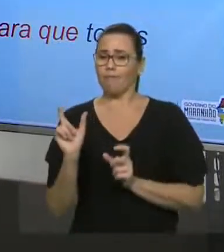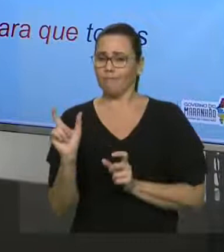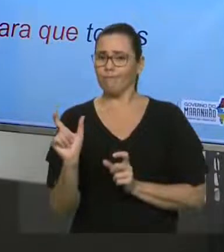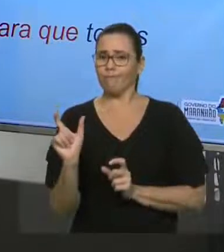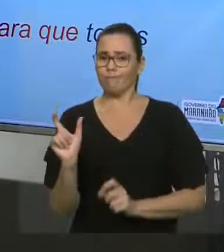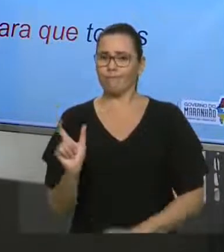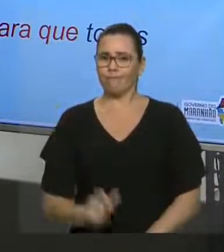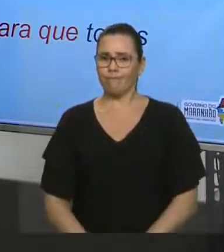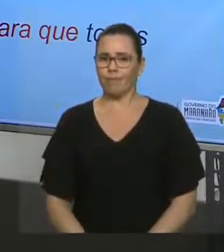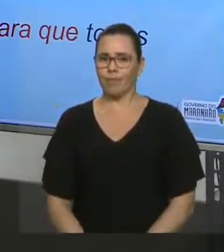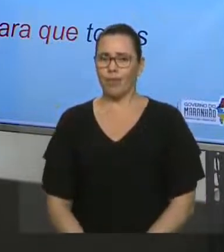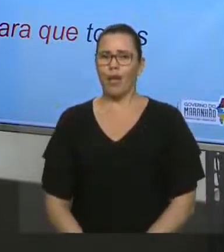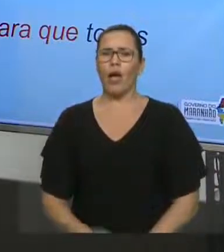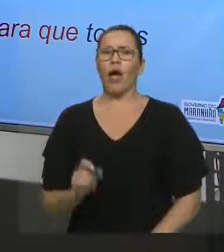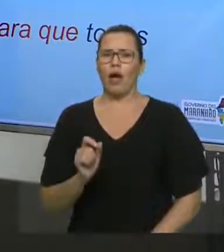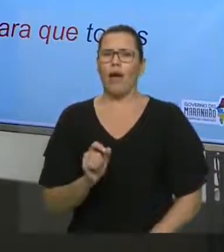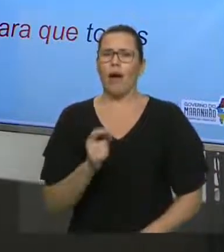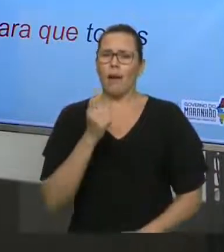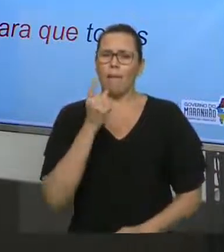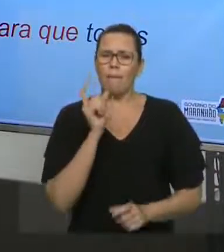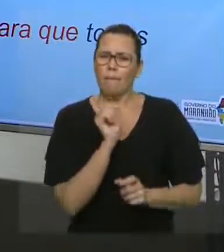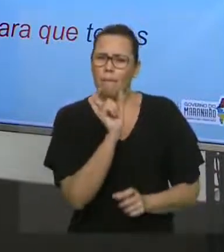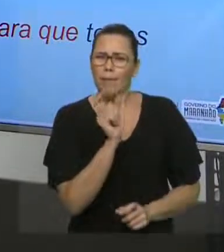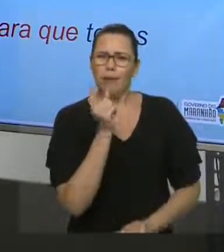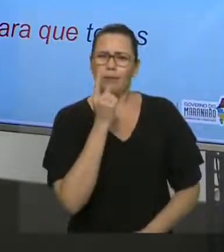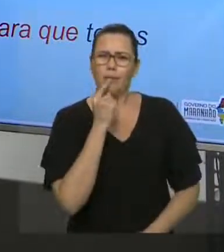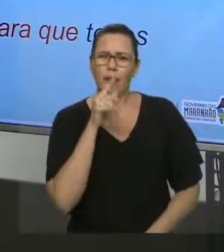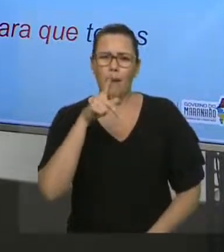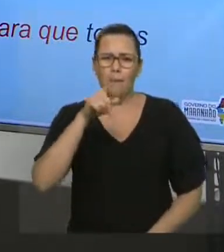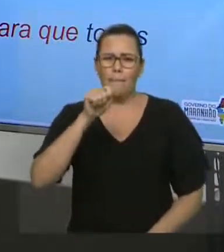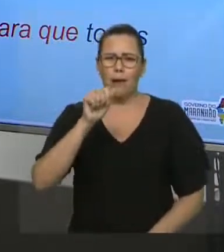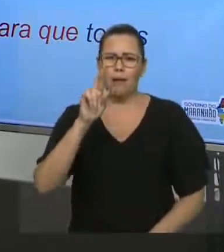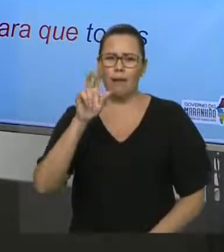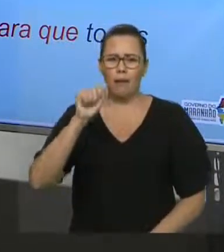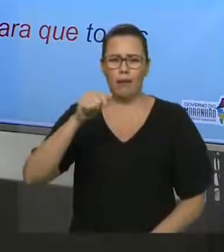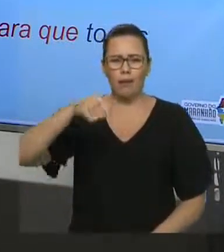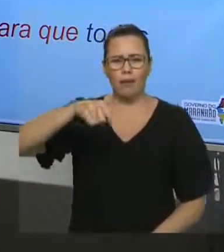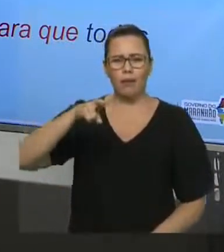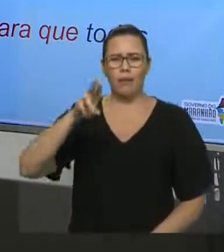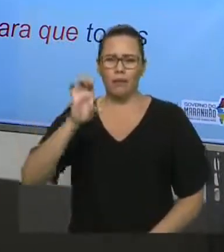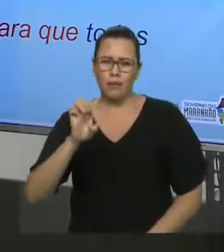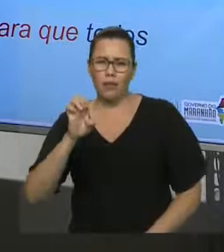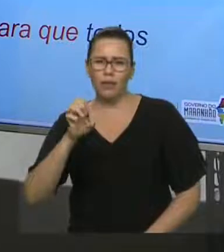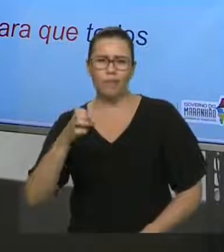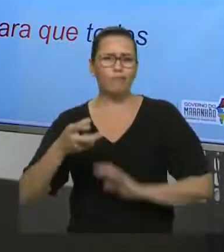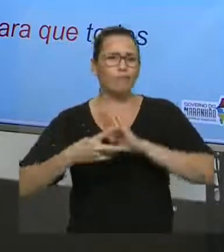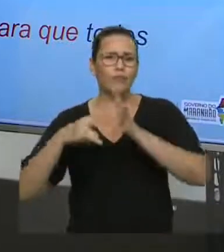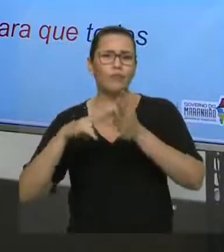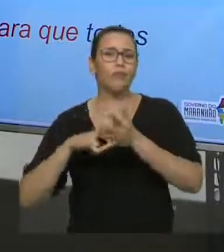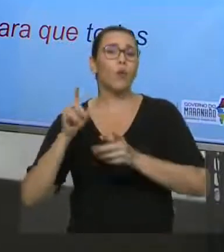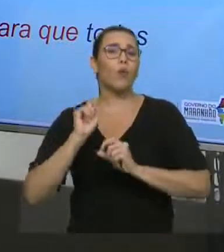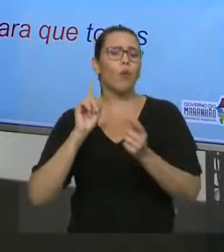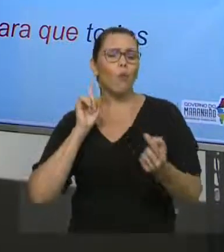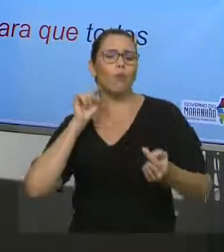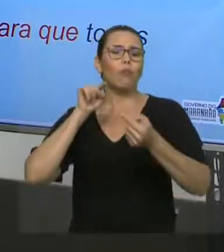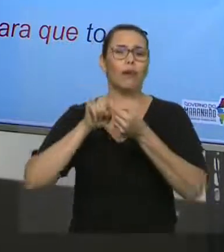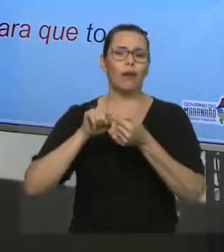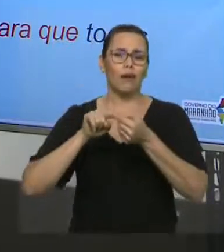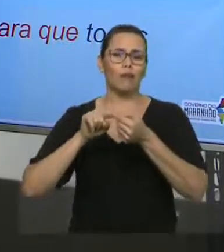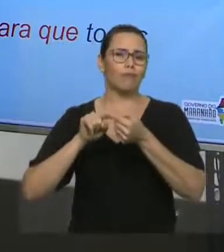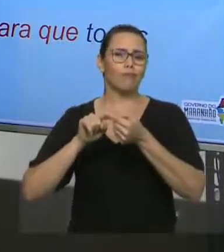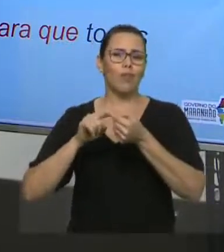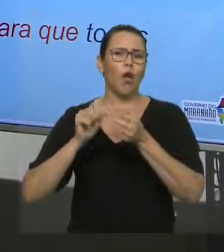conjunção para que, ela expressa nitidamente a ideia de finalidade. Tudo bem? É preciso colaborar com que finalidade?